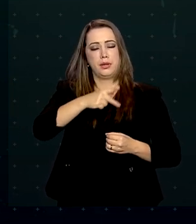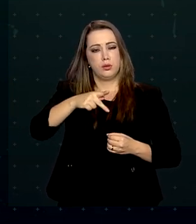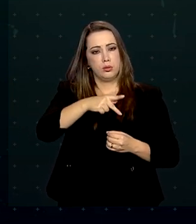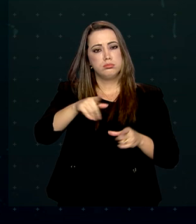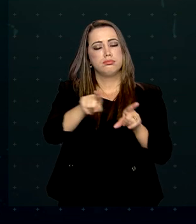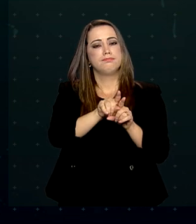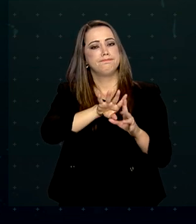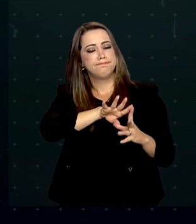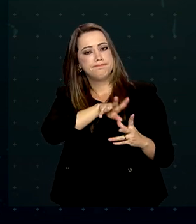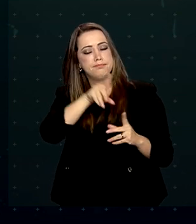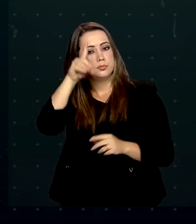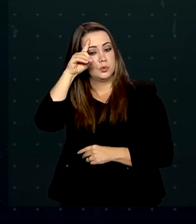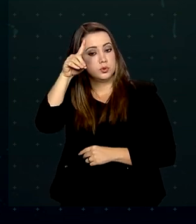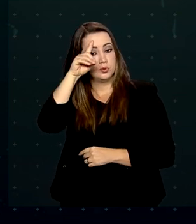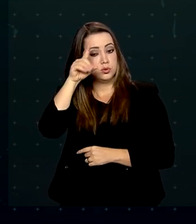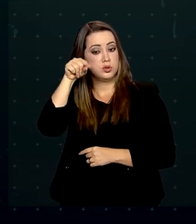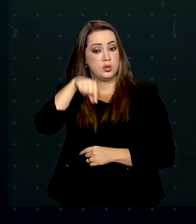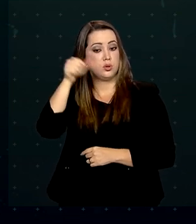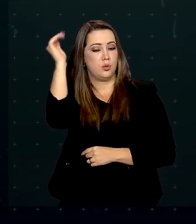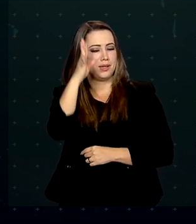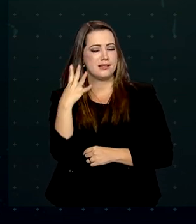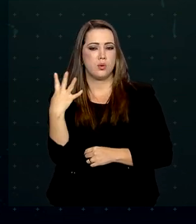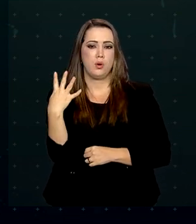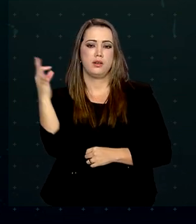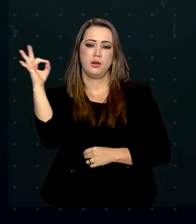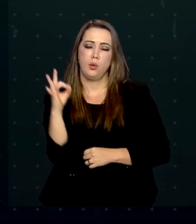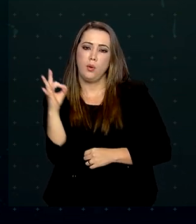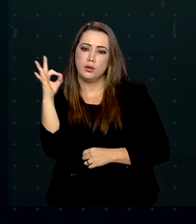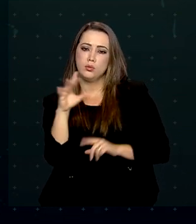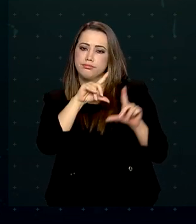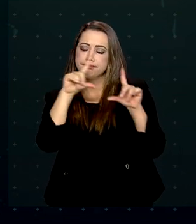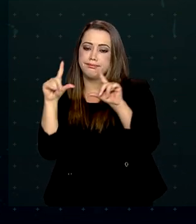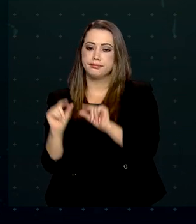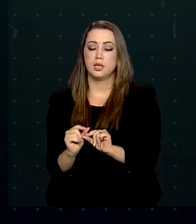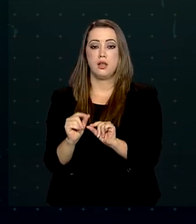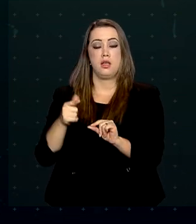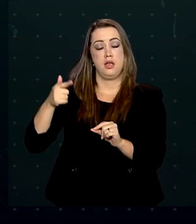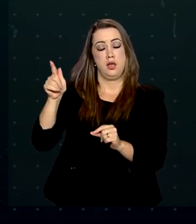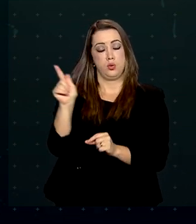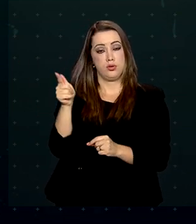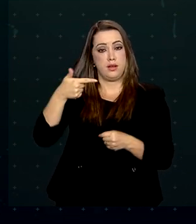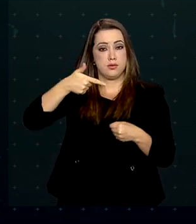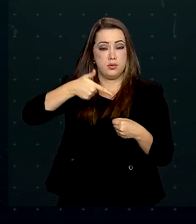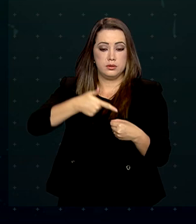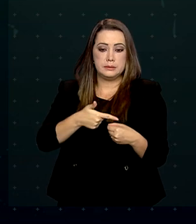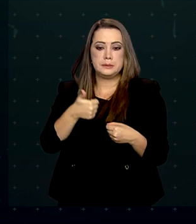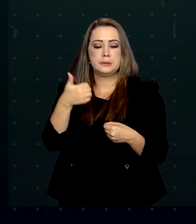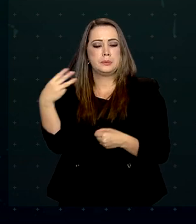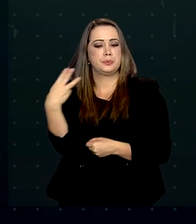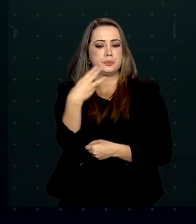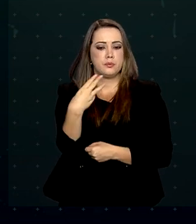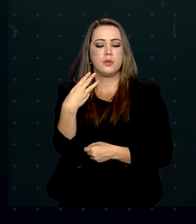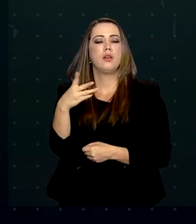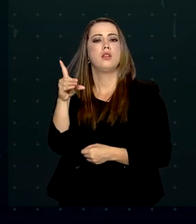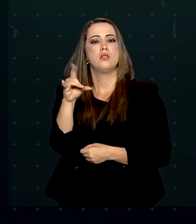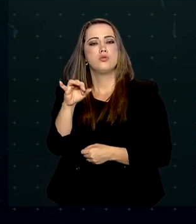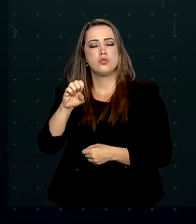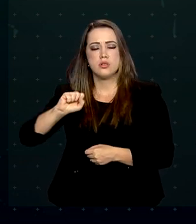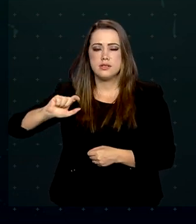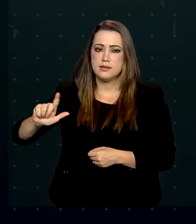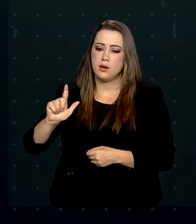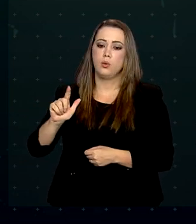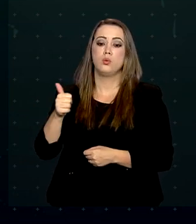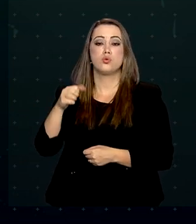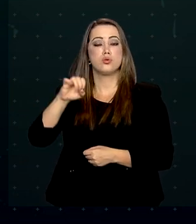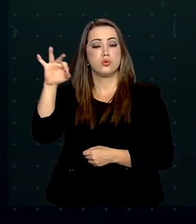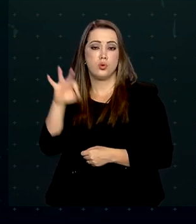caiu 44%, o de gasolina caiu 33% e o de diesel 18%. Com parte das